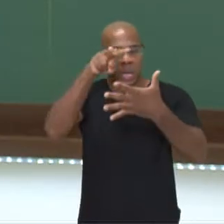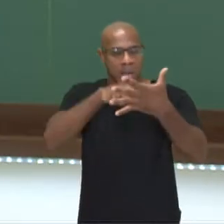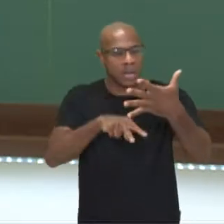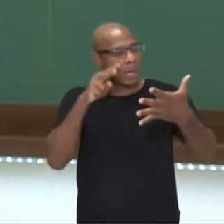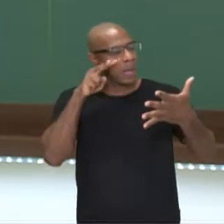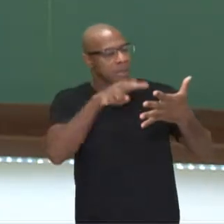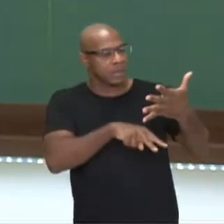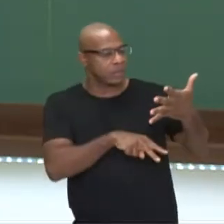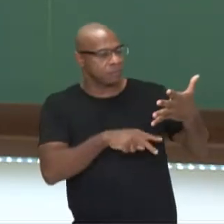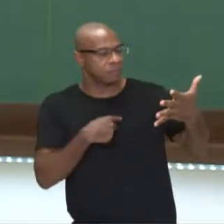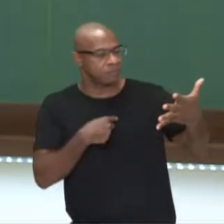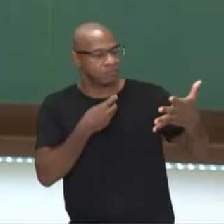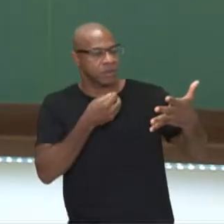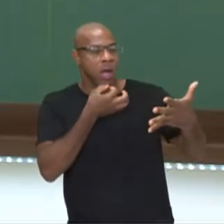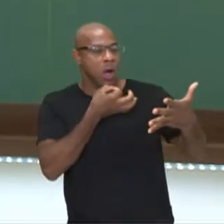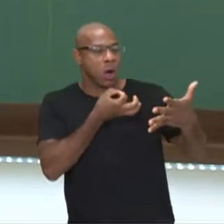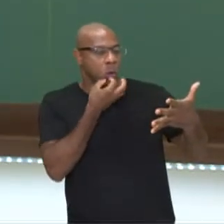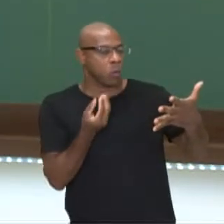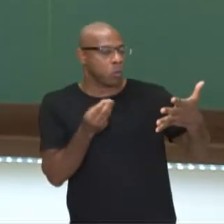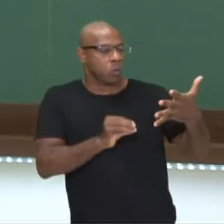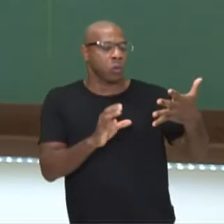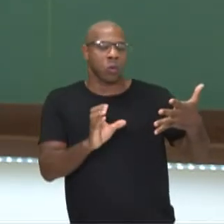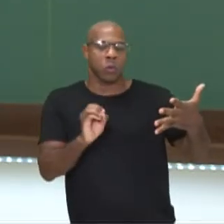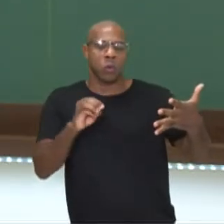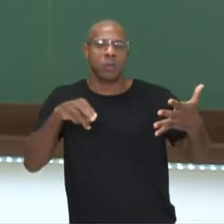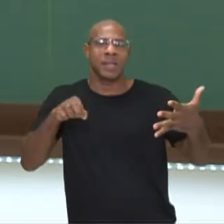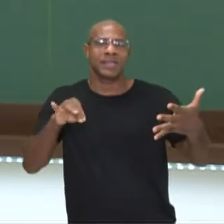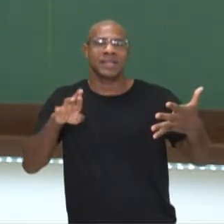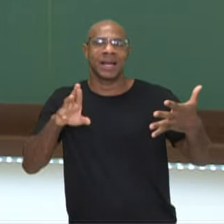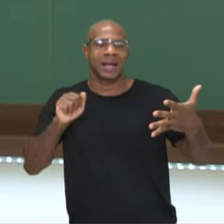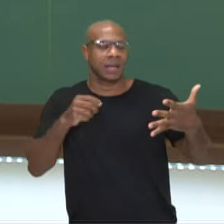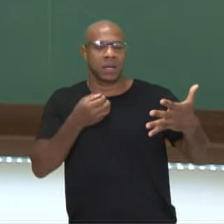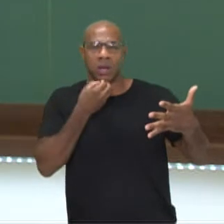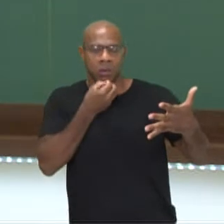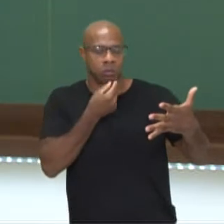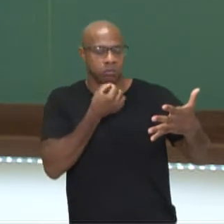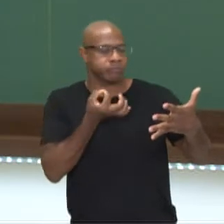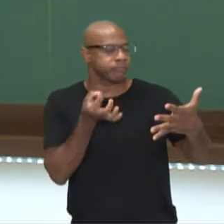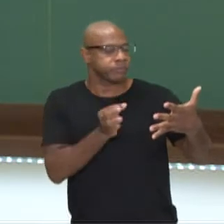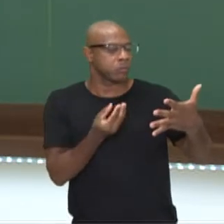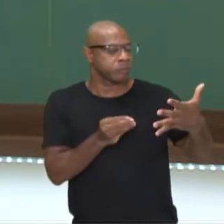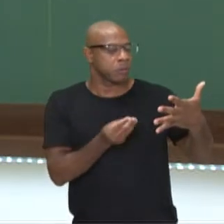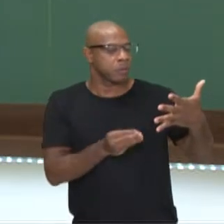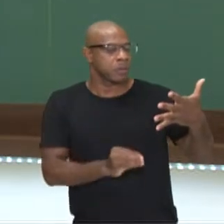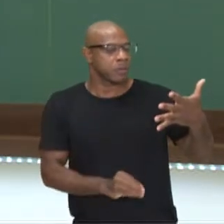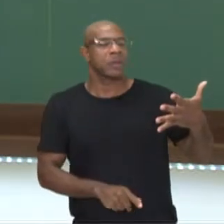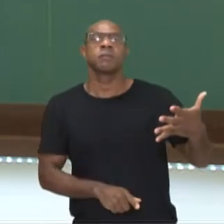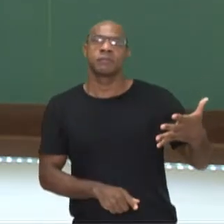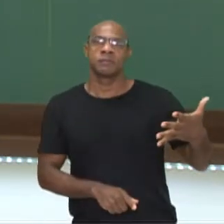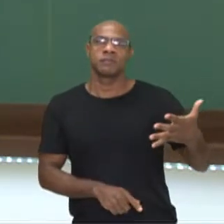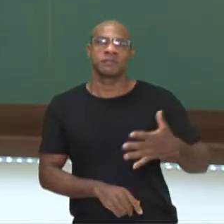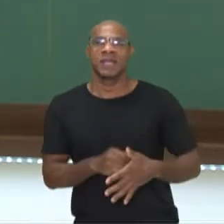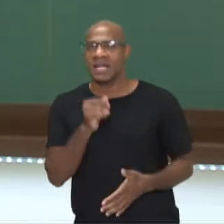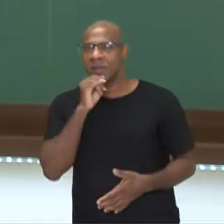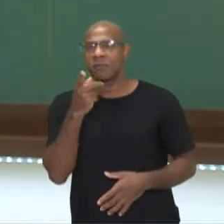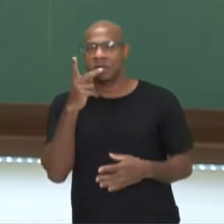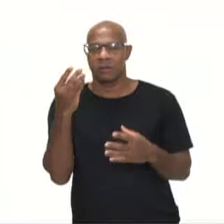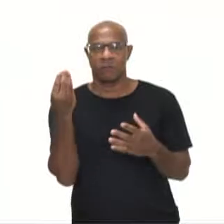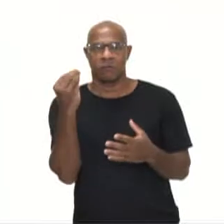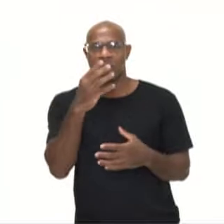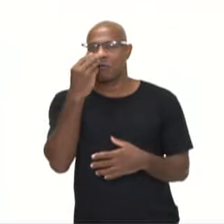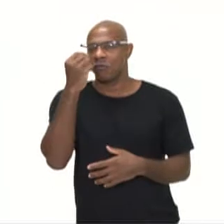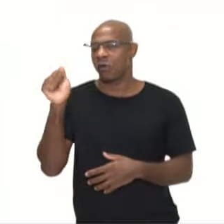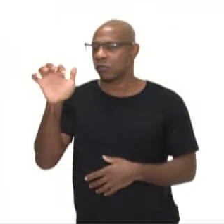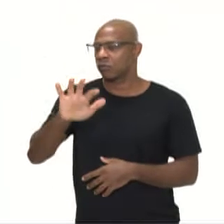algo e vou comentar sobre aquele assunto. Agora, comentário digital. Olha lá.